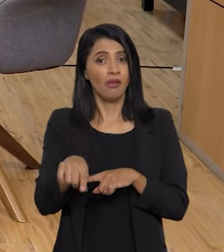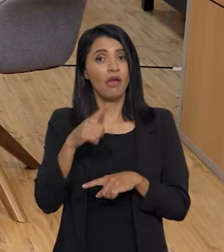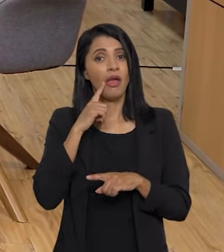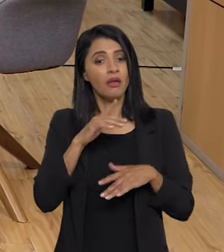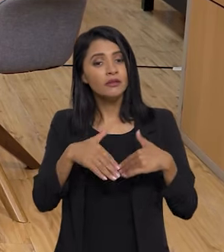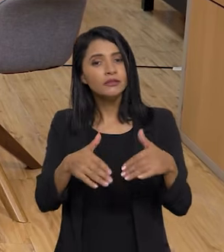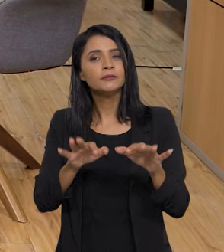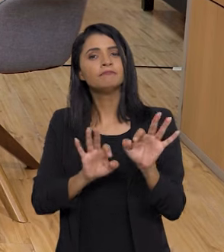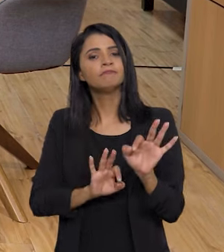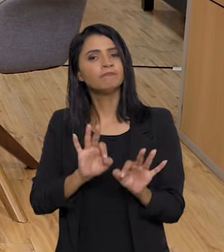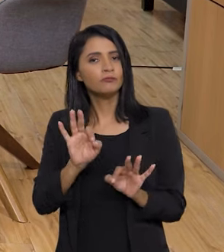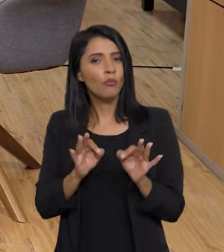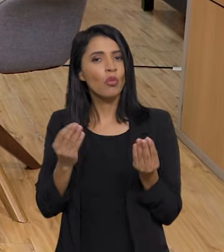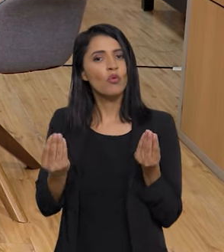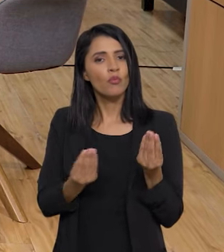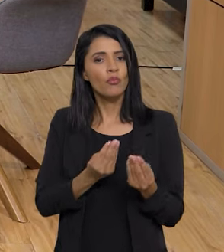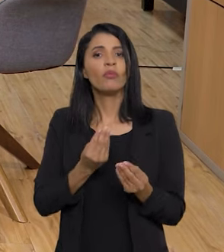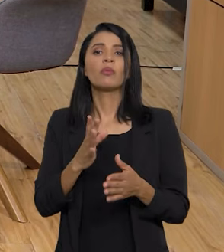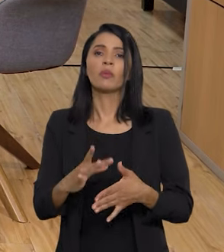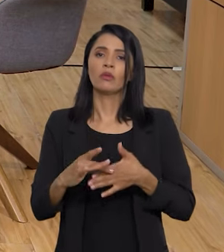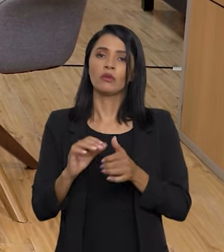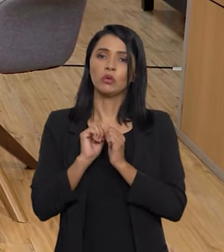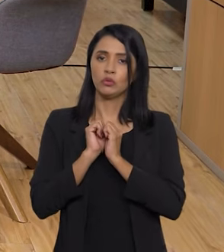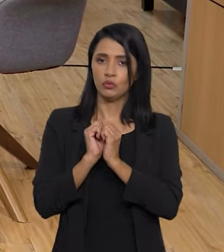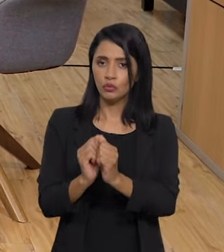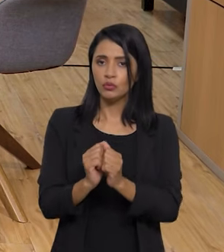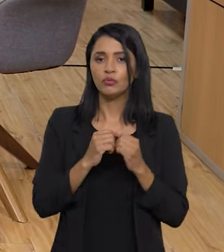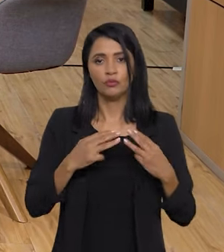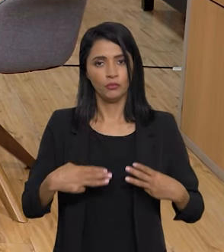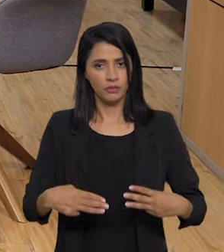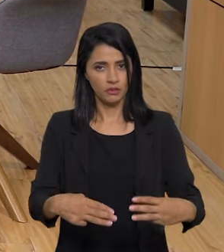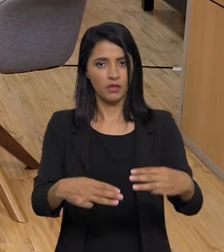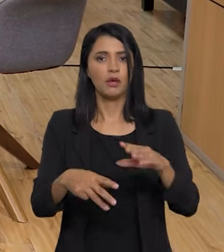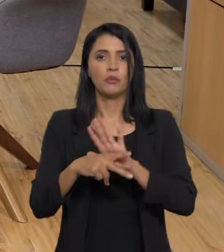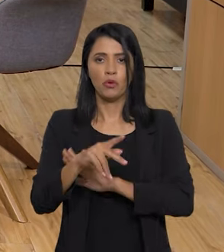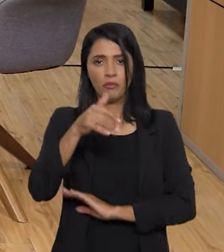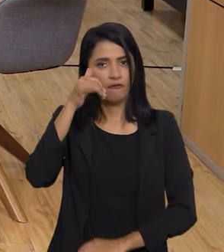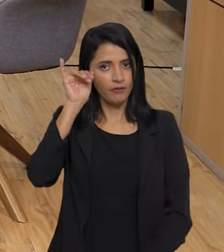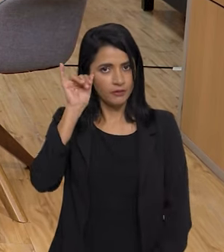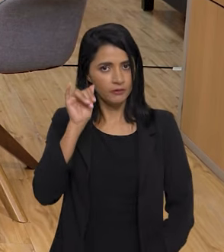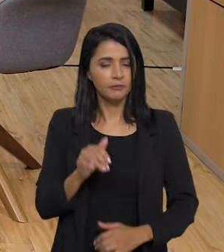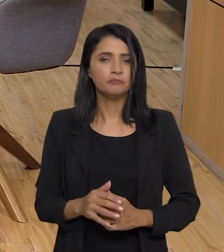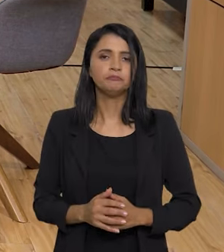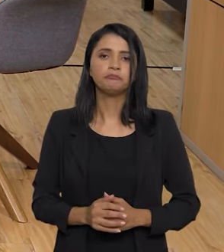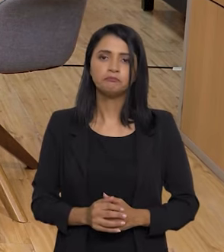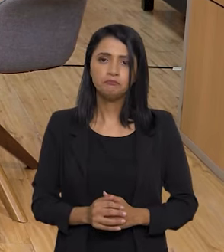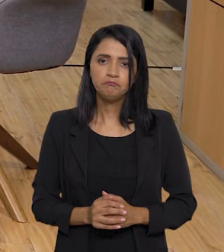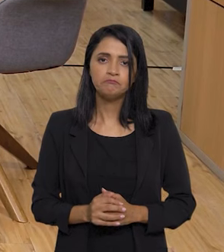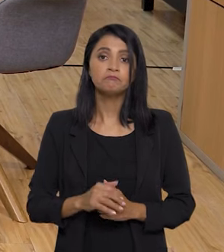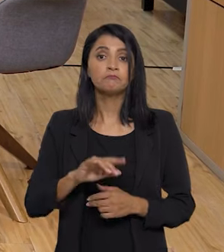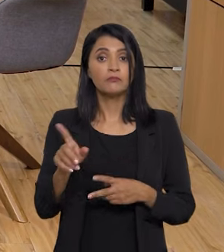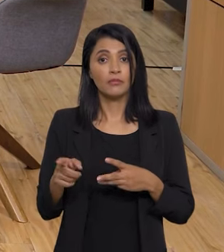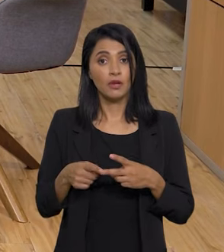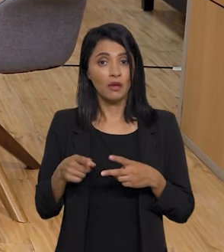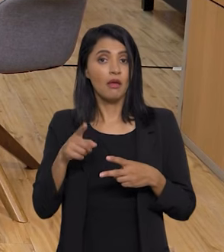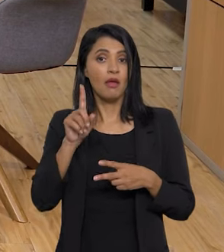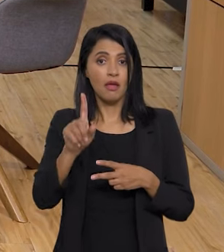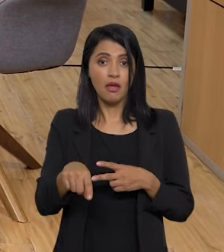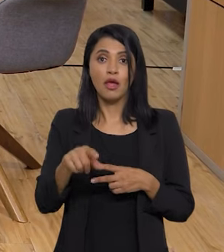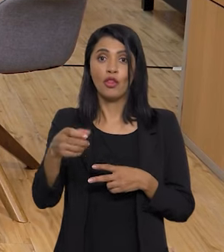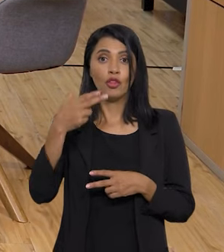processo será manejado e pilotado junto com o Ministério da Fazenda. Essa é uma segunda